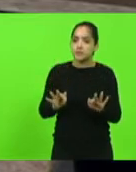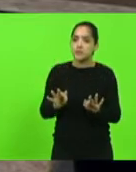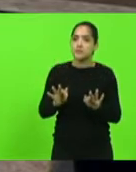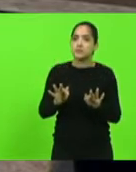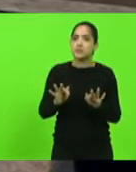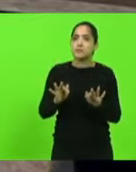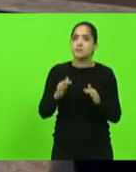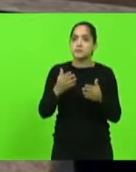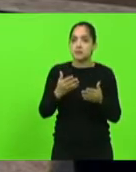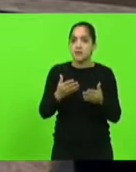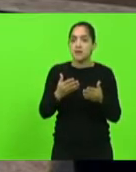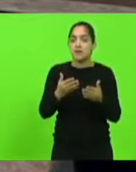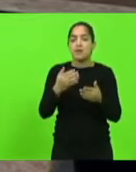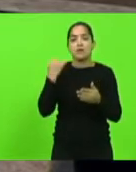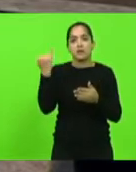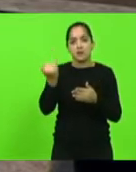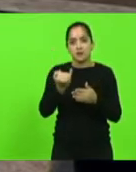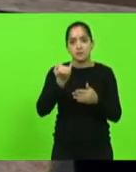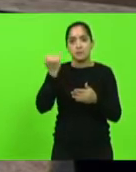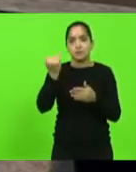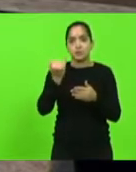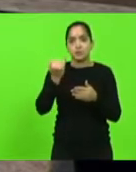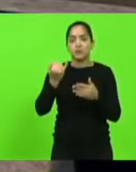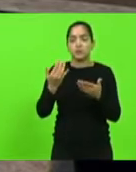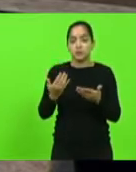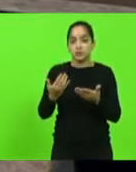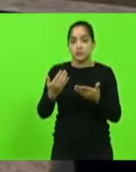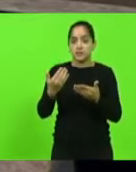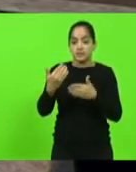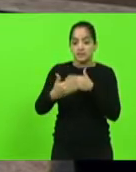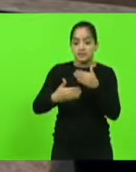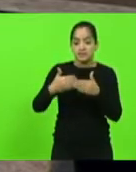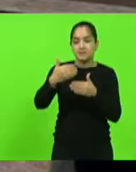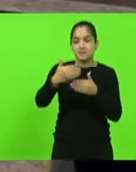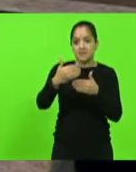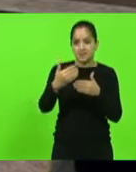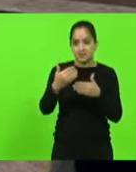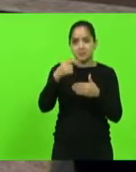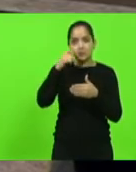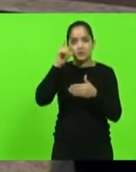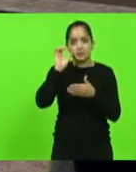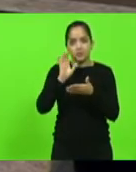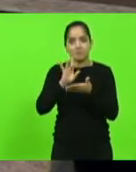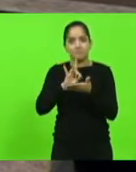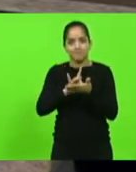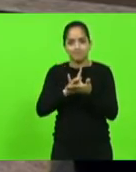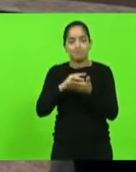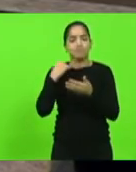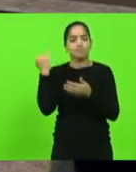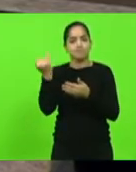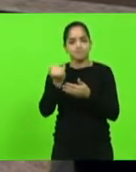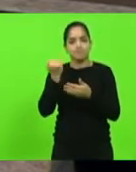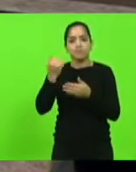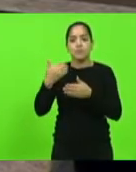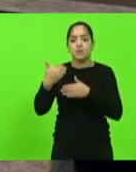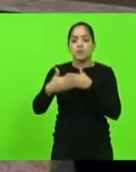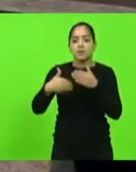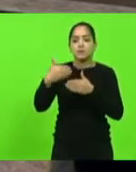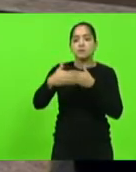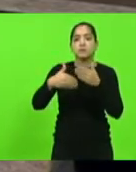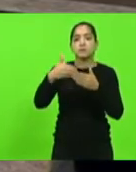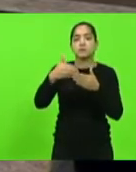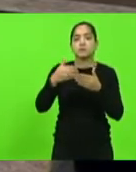é muito importante, e esse passo que nós demos ontem foi fundamental nesse processo de